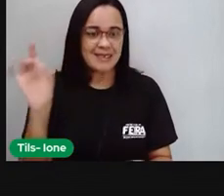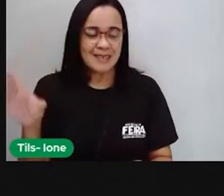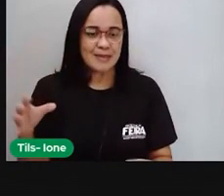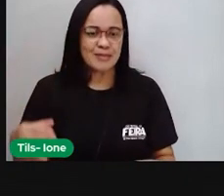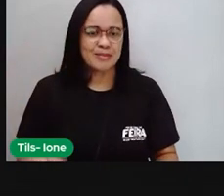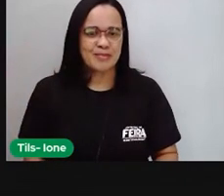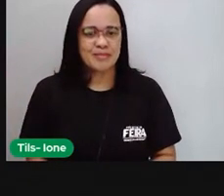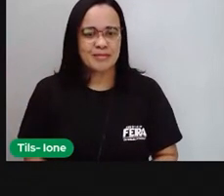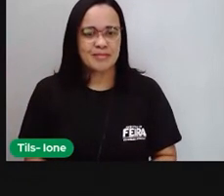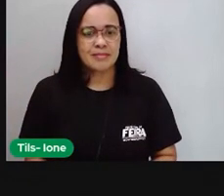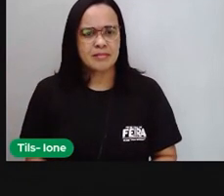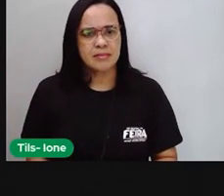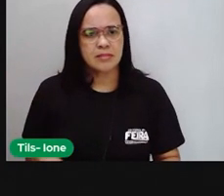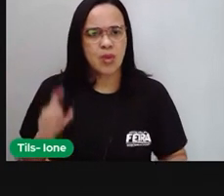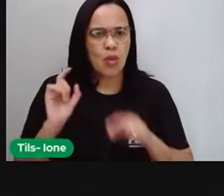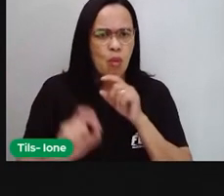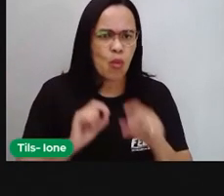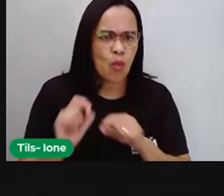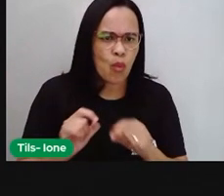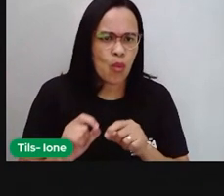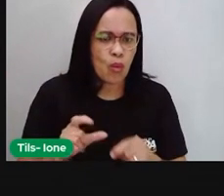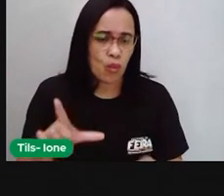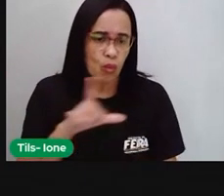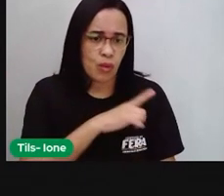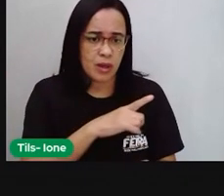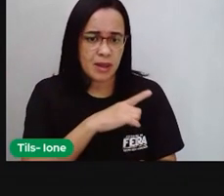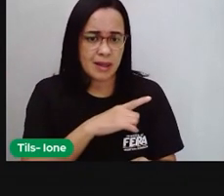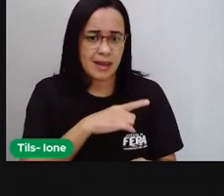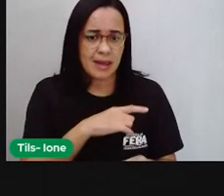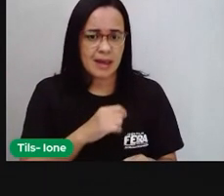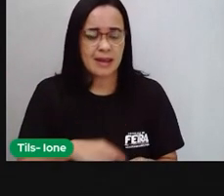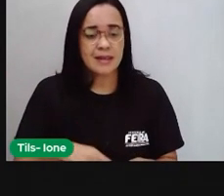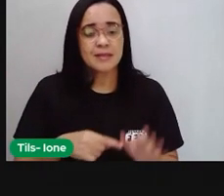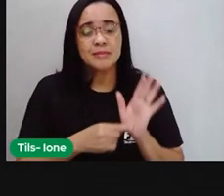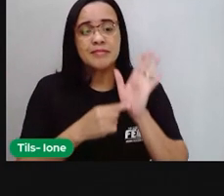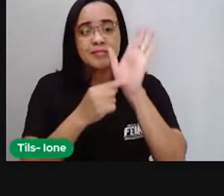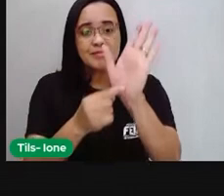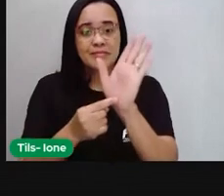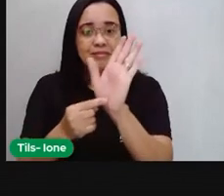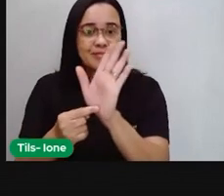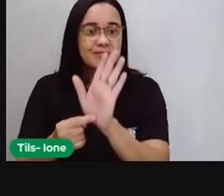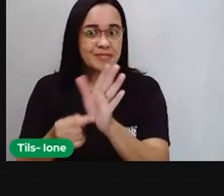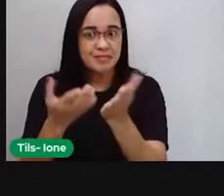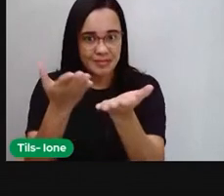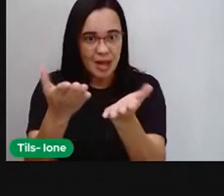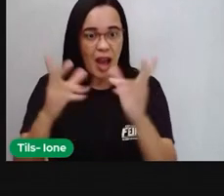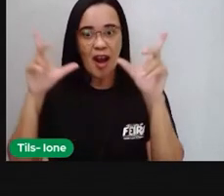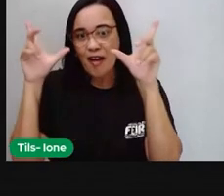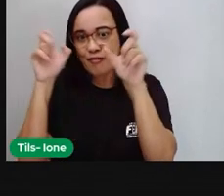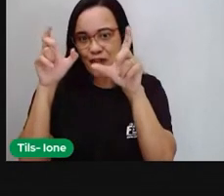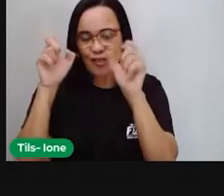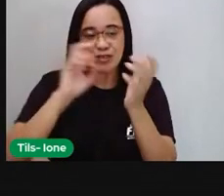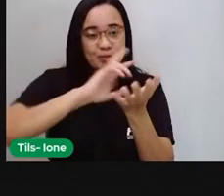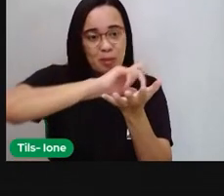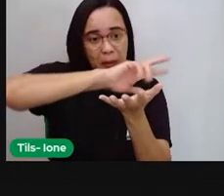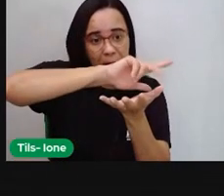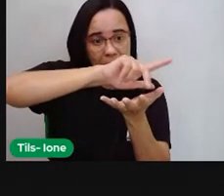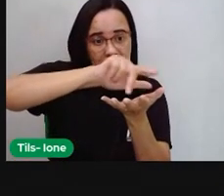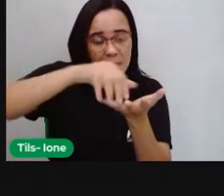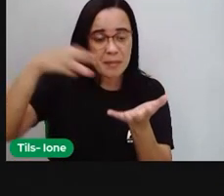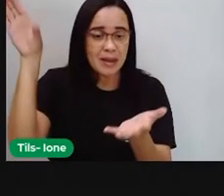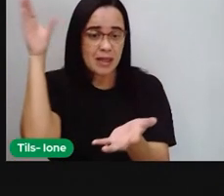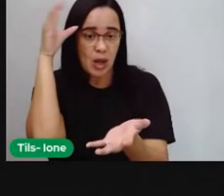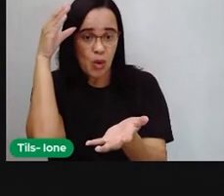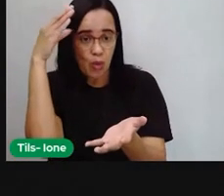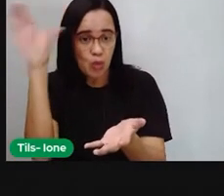Então, existem aí a representação da diversidade cultural brasileira, ela é algo bem presente também na